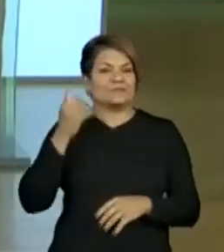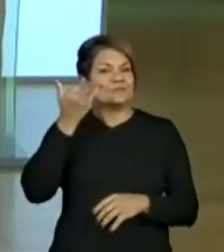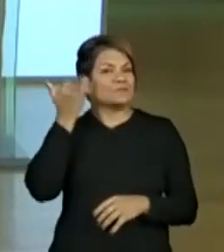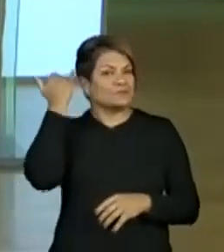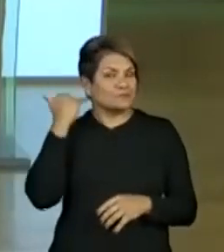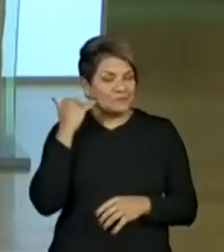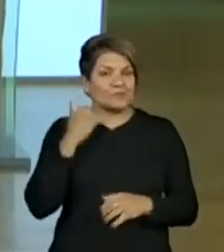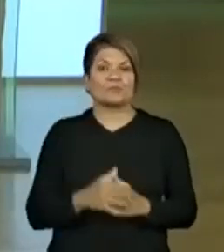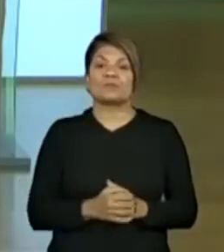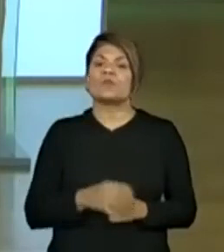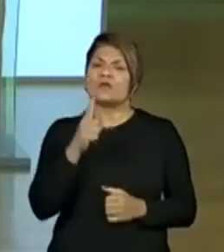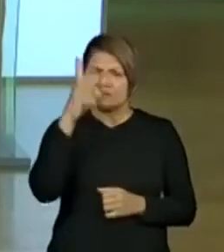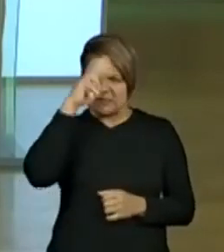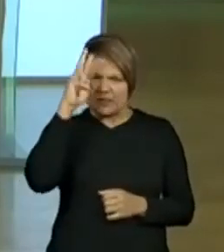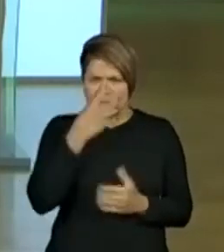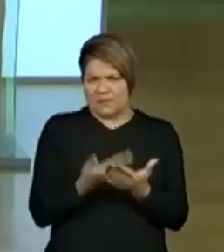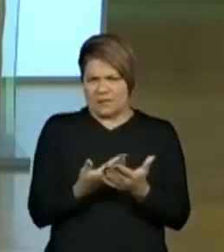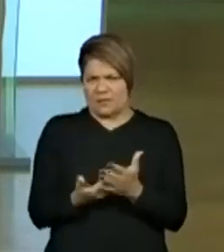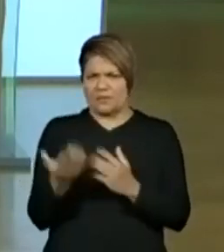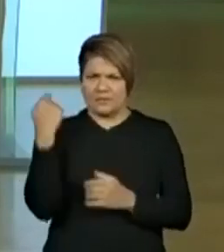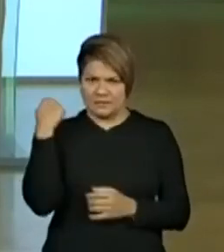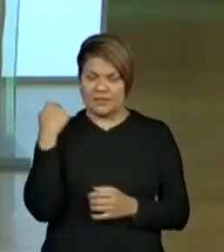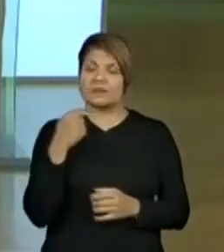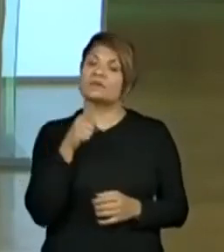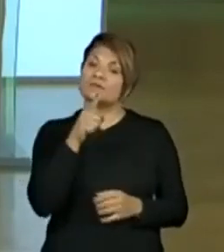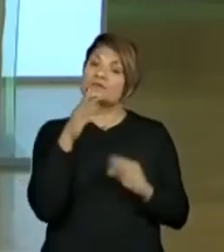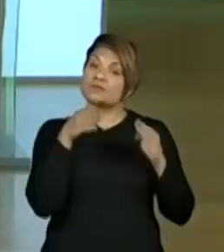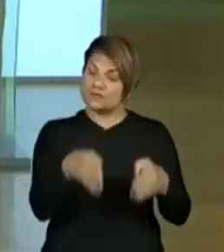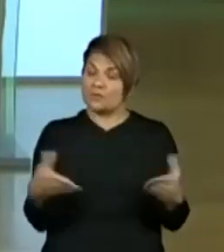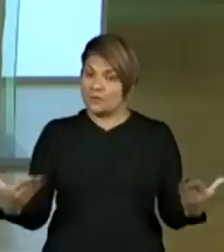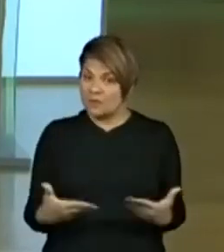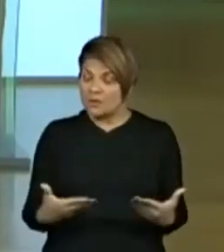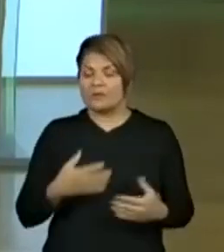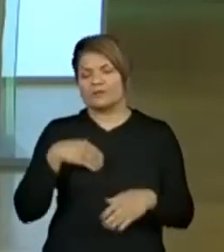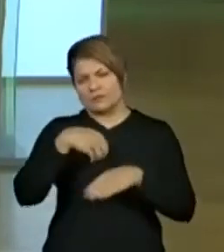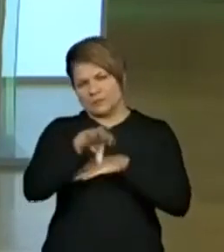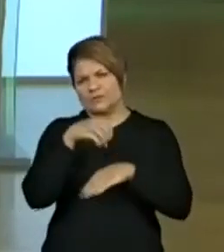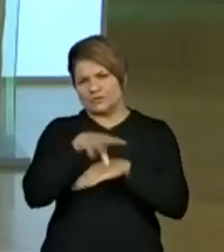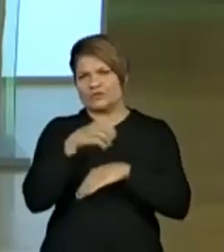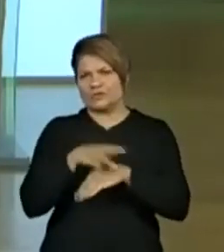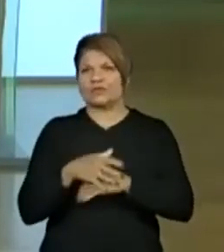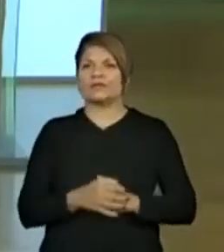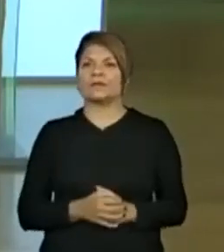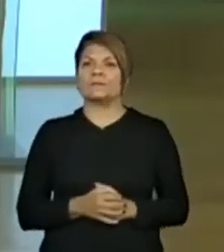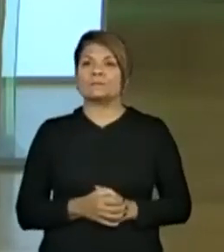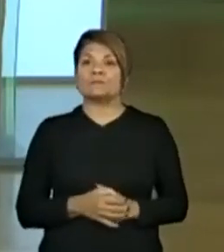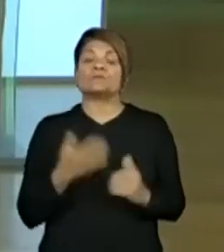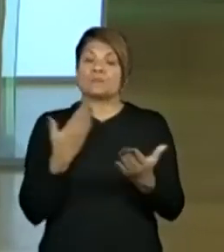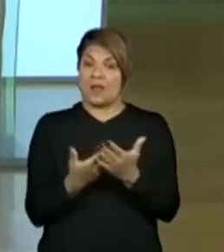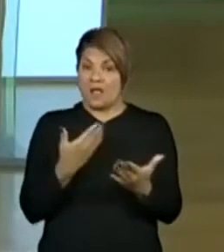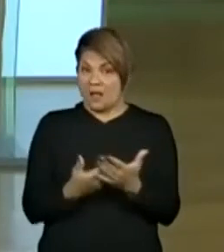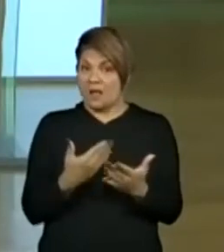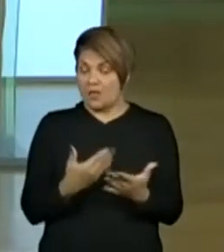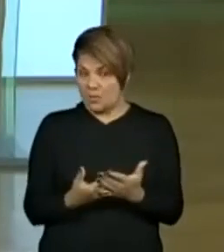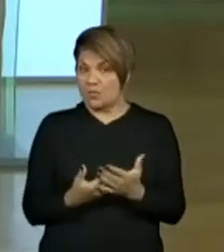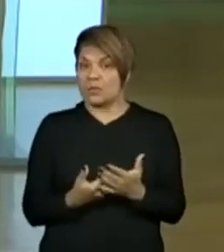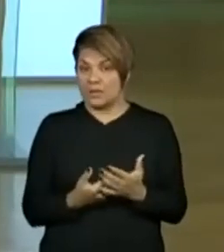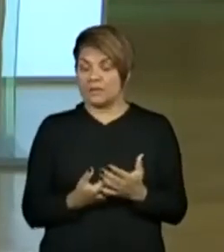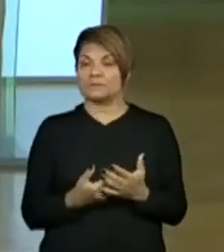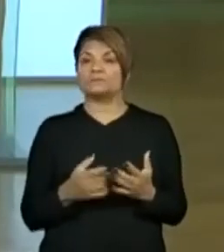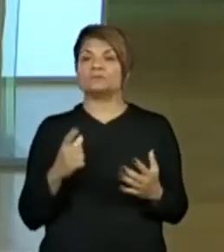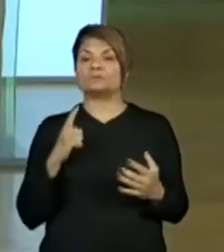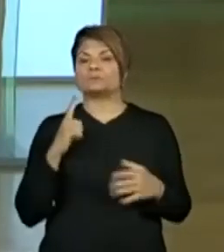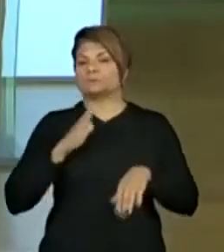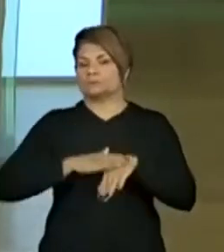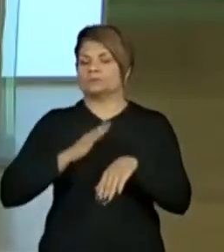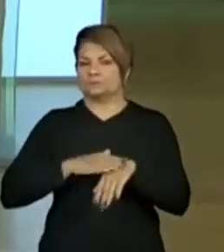lembram da aula passada? Para quem está chegando agora, eu vou dar umas dicas, tá bom? Essas aulas que nós estamos fazendo aqui nessa